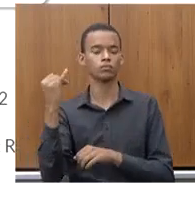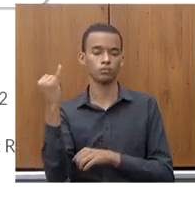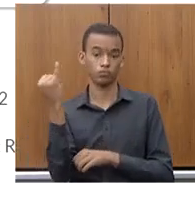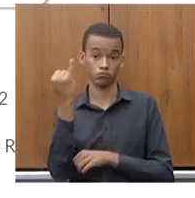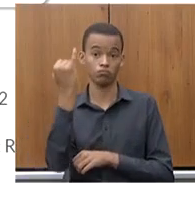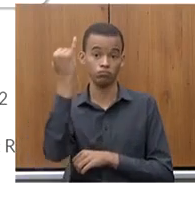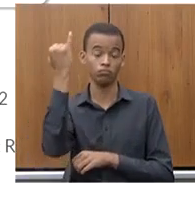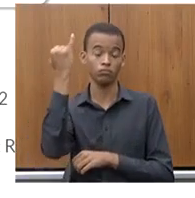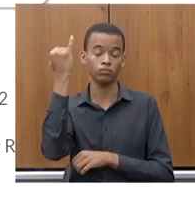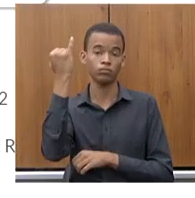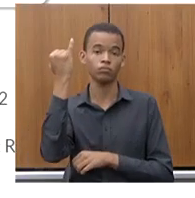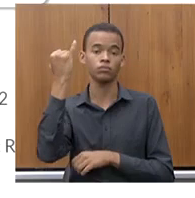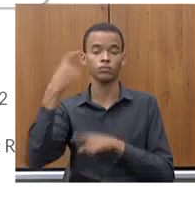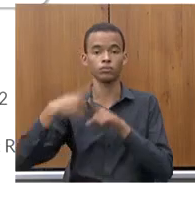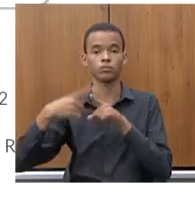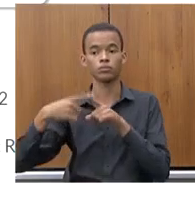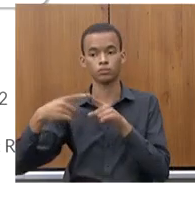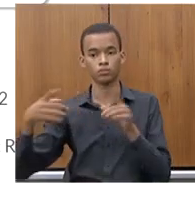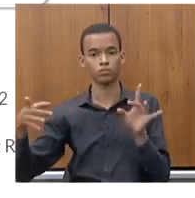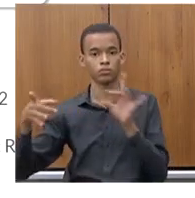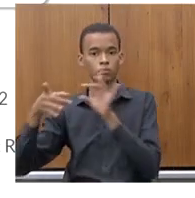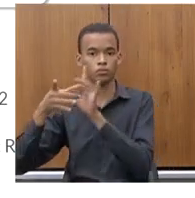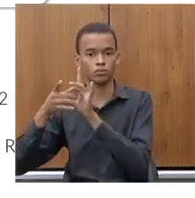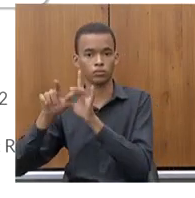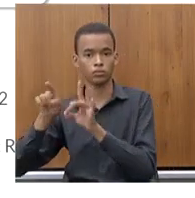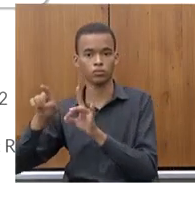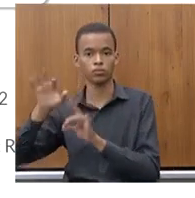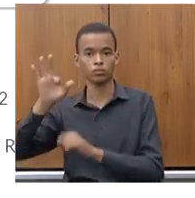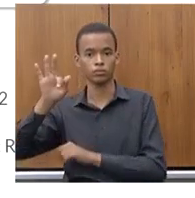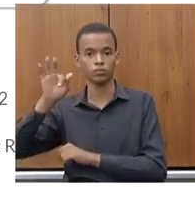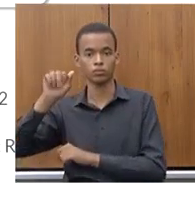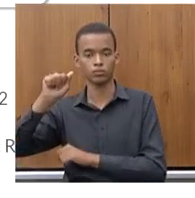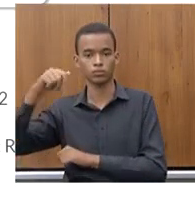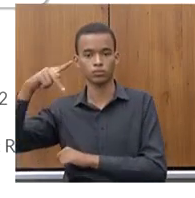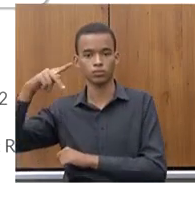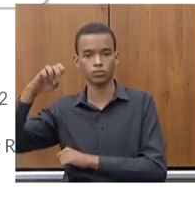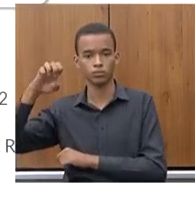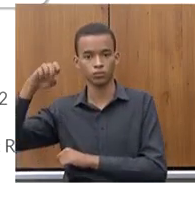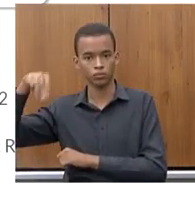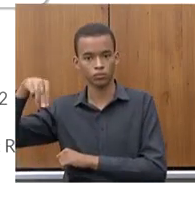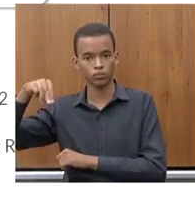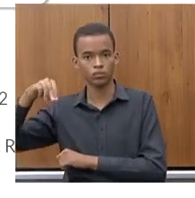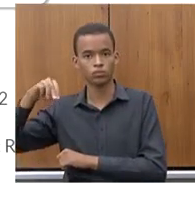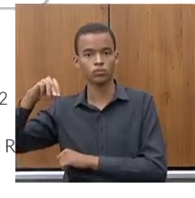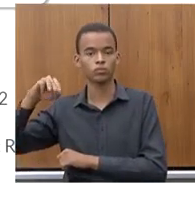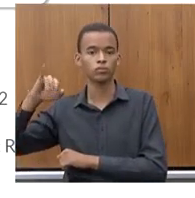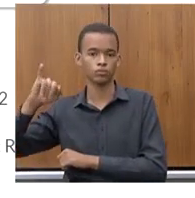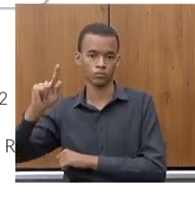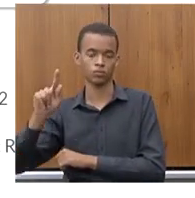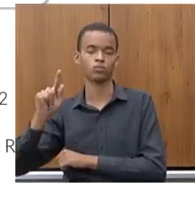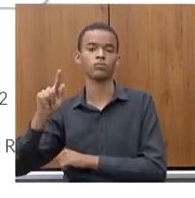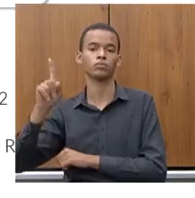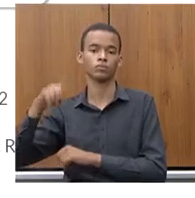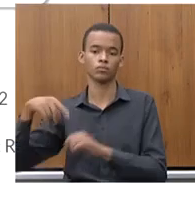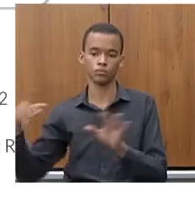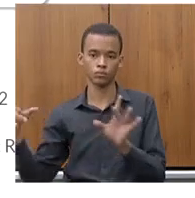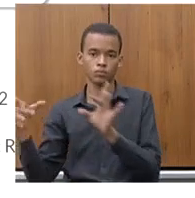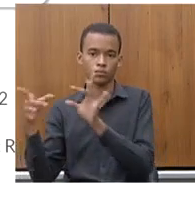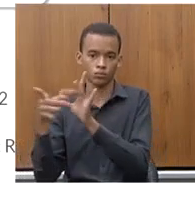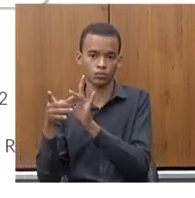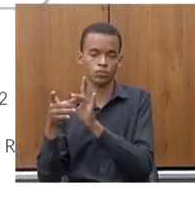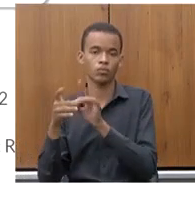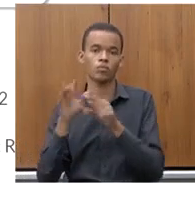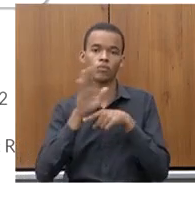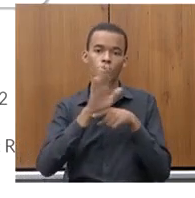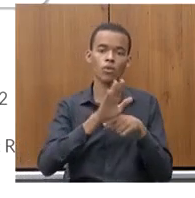que é fazer com que empresas, a Tripsi a Hélice e também aquelas que